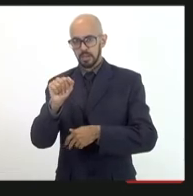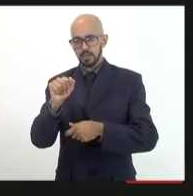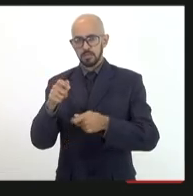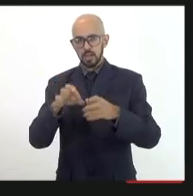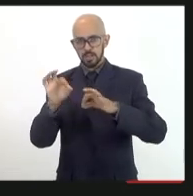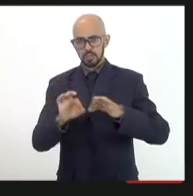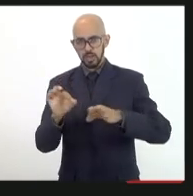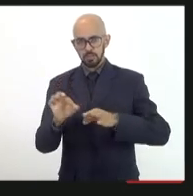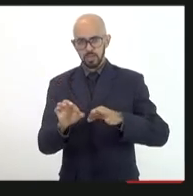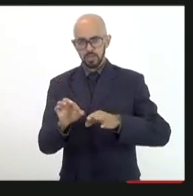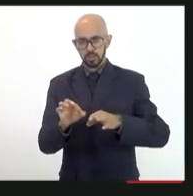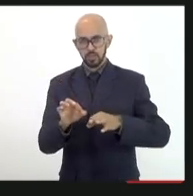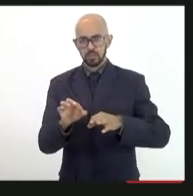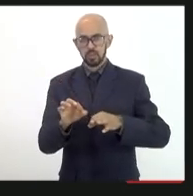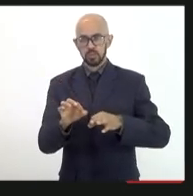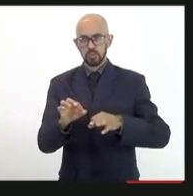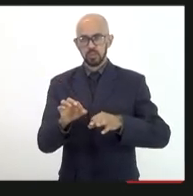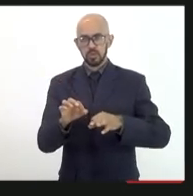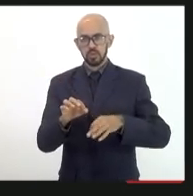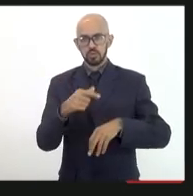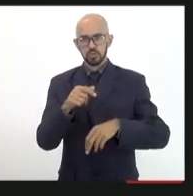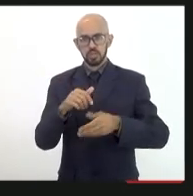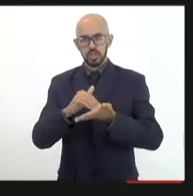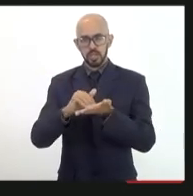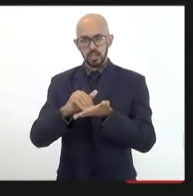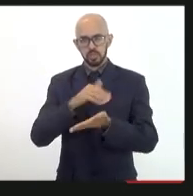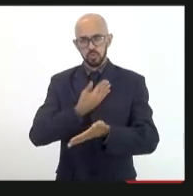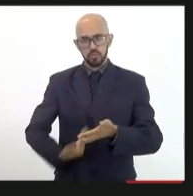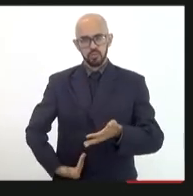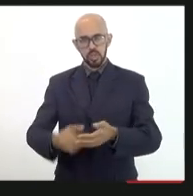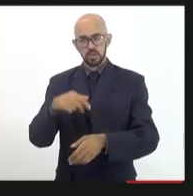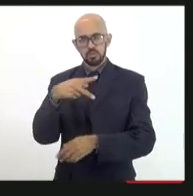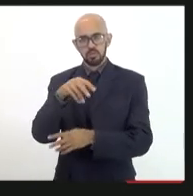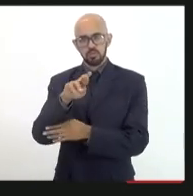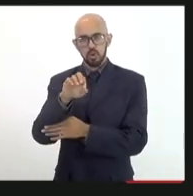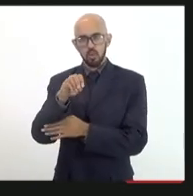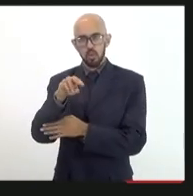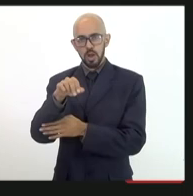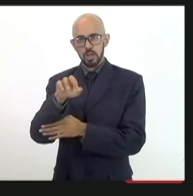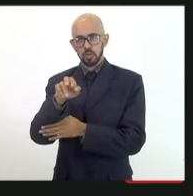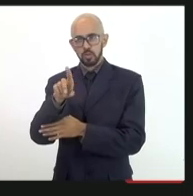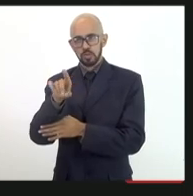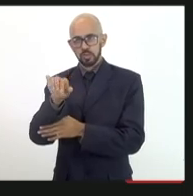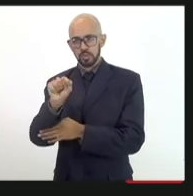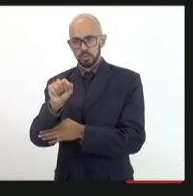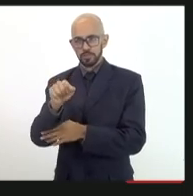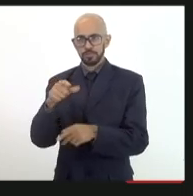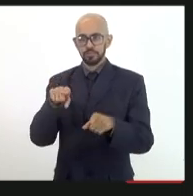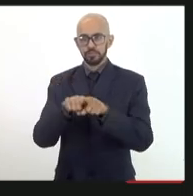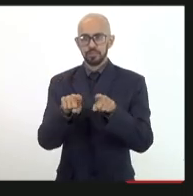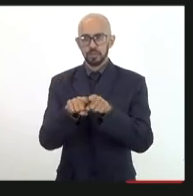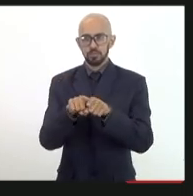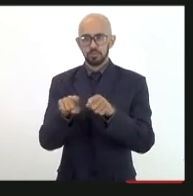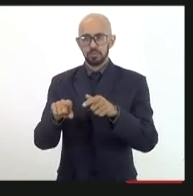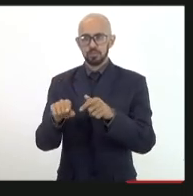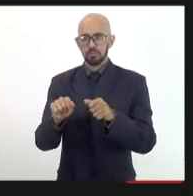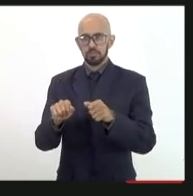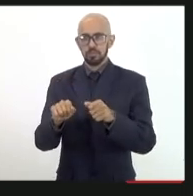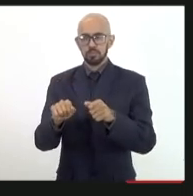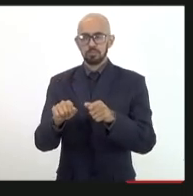governo e a procuradoria e quatro representações que seria da alerja TCE ministério público e defensoria